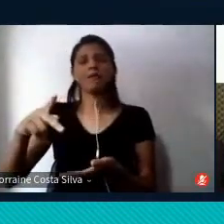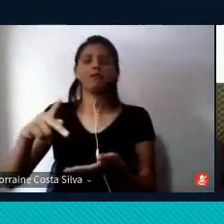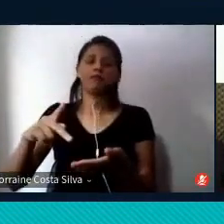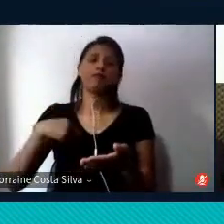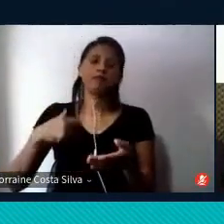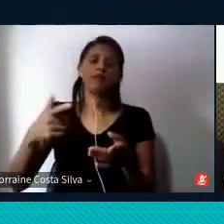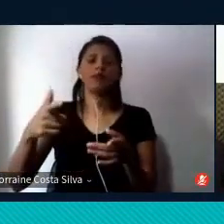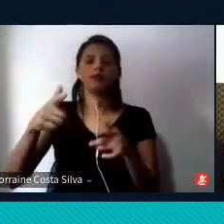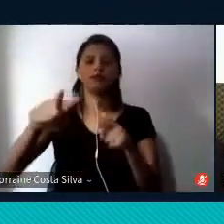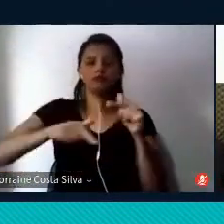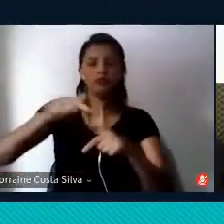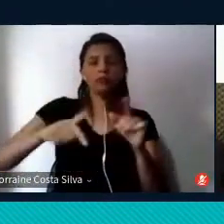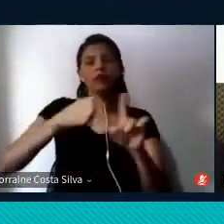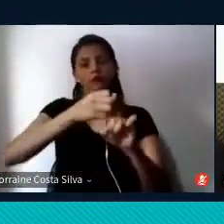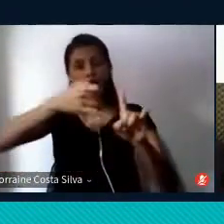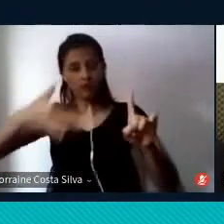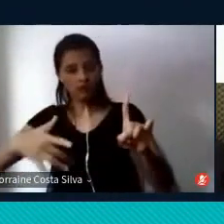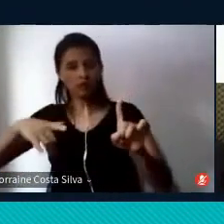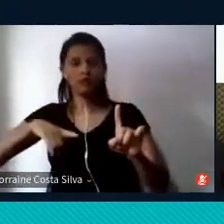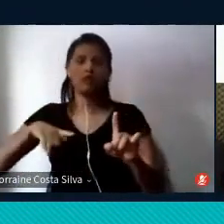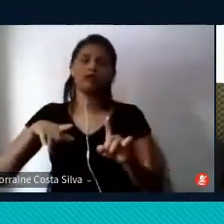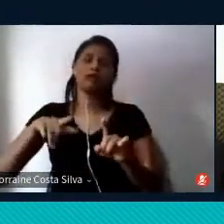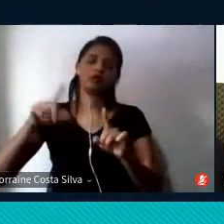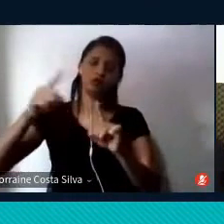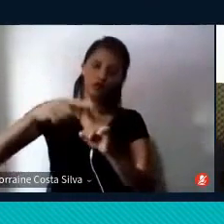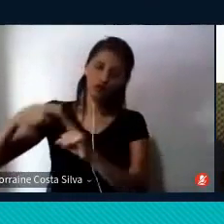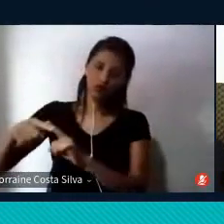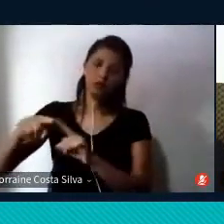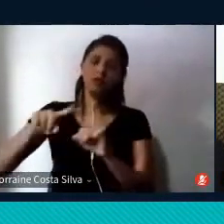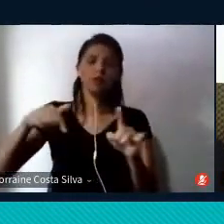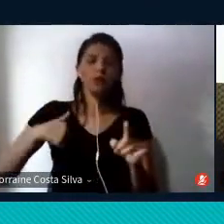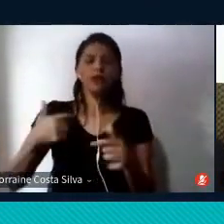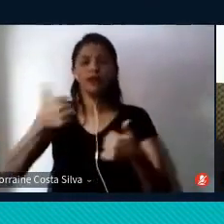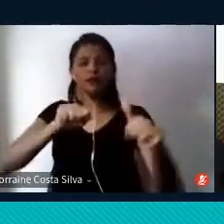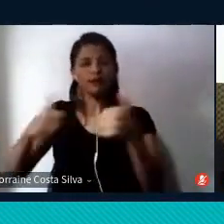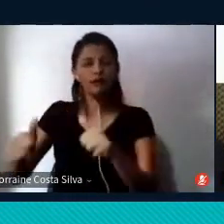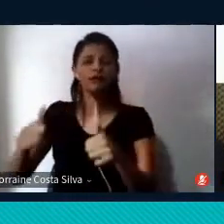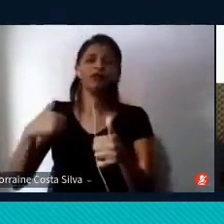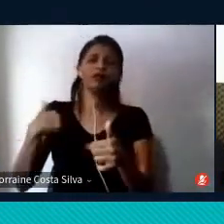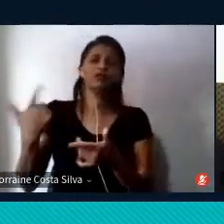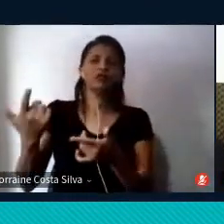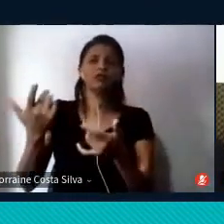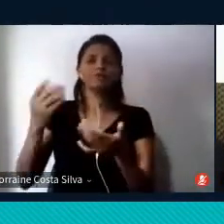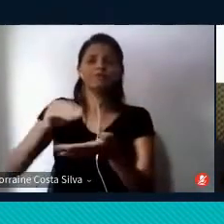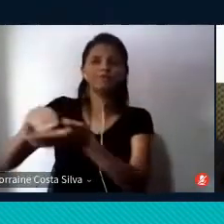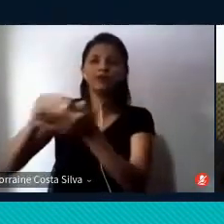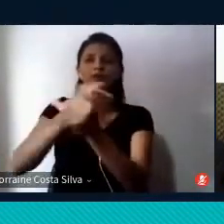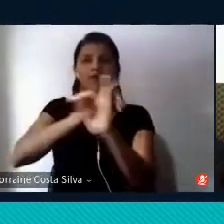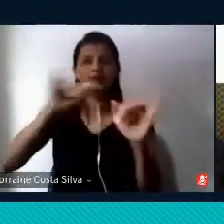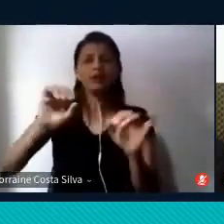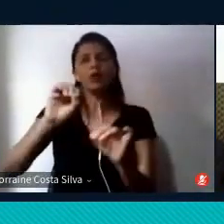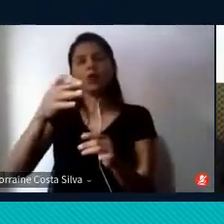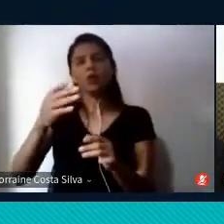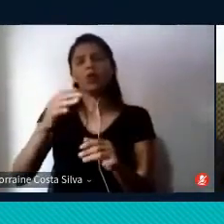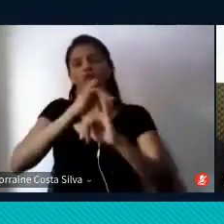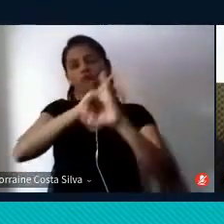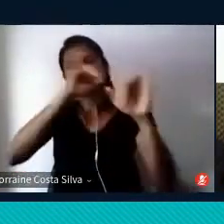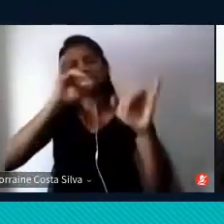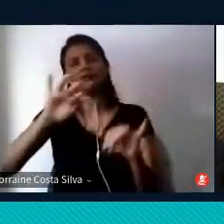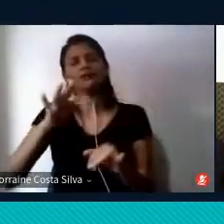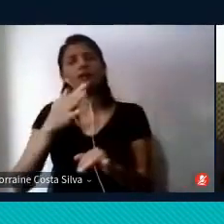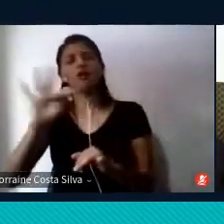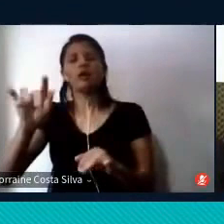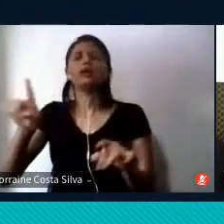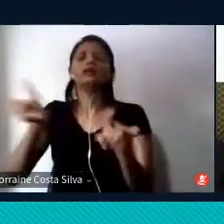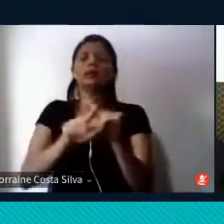produzir tanto análise em relação ao discurso de desinformação, como produzir pequenos materiais educativos sobre reconhecimento